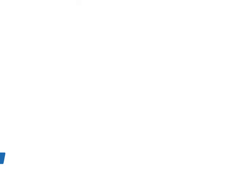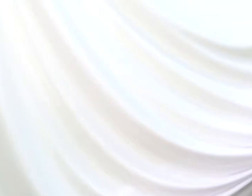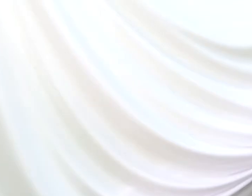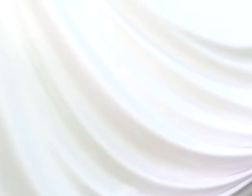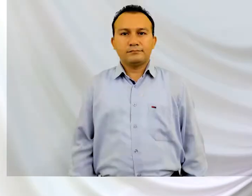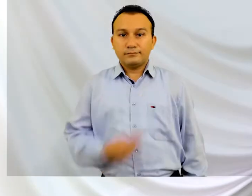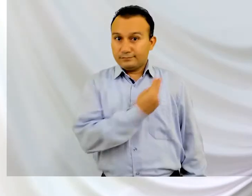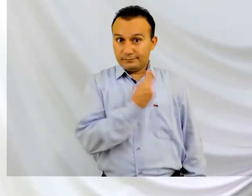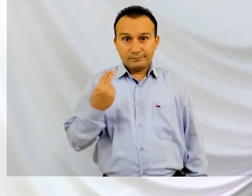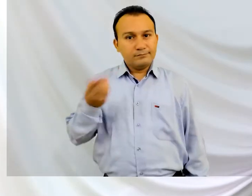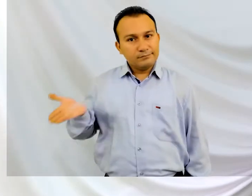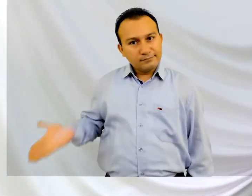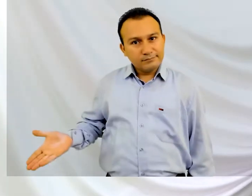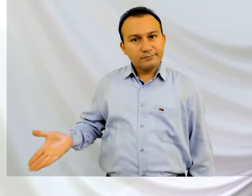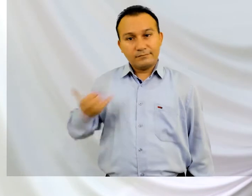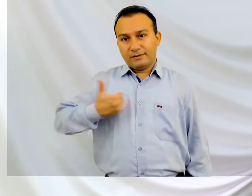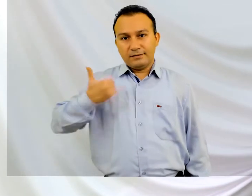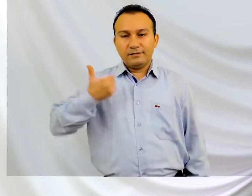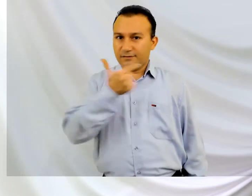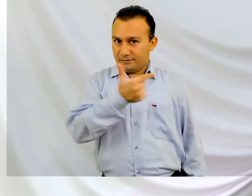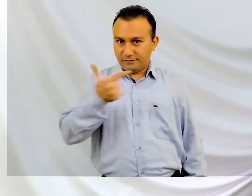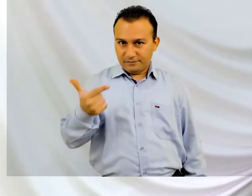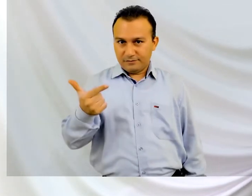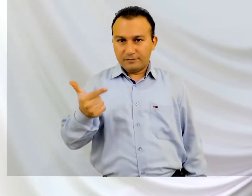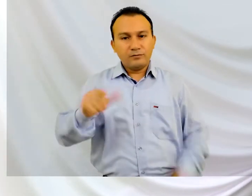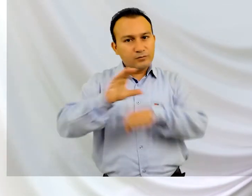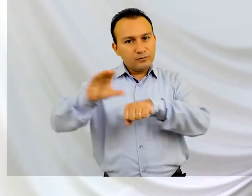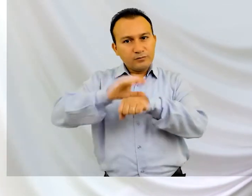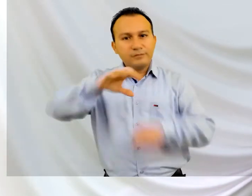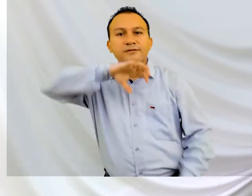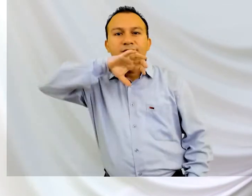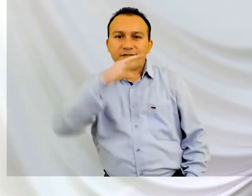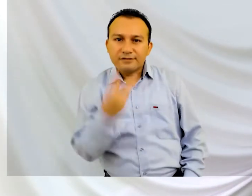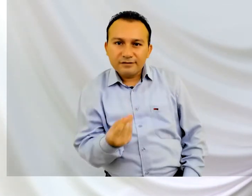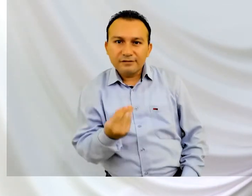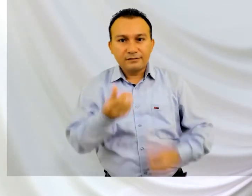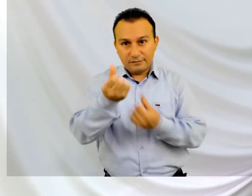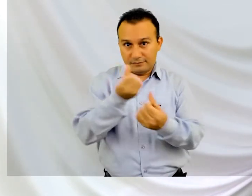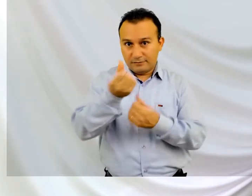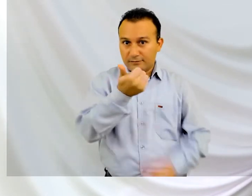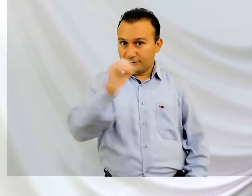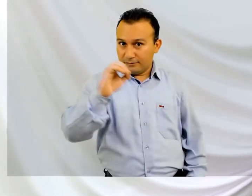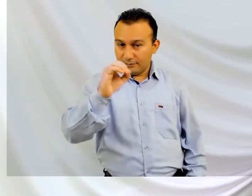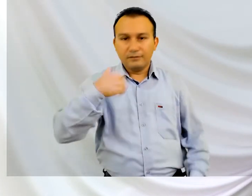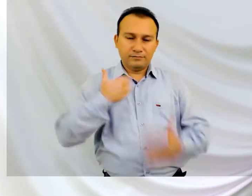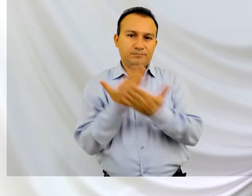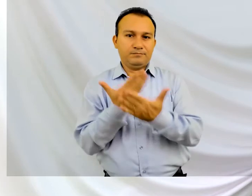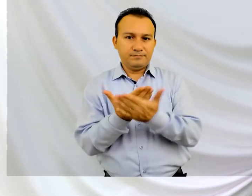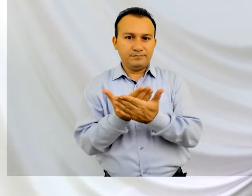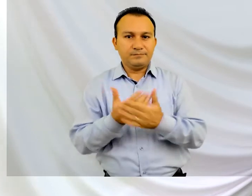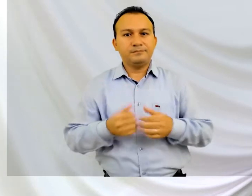Meu nome é Maria Caroline, eu faço zootecnia, estou no décimo semestre, tenho 22